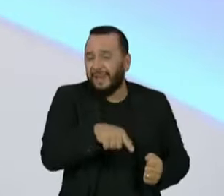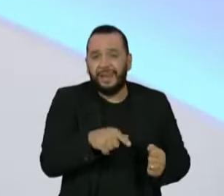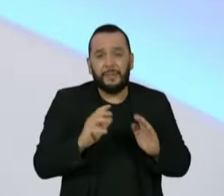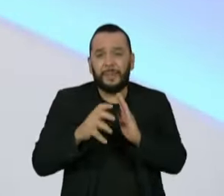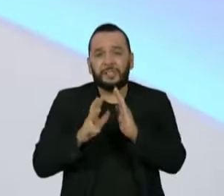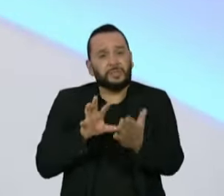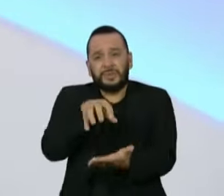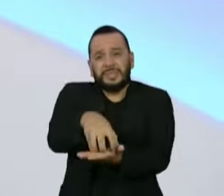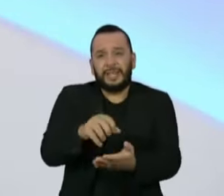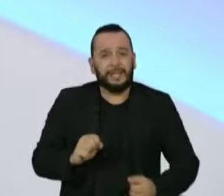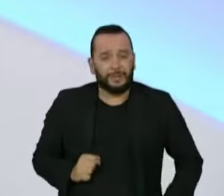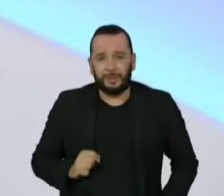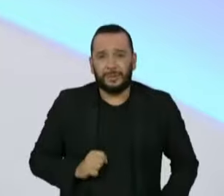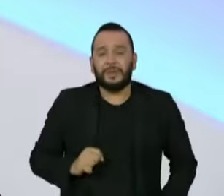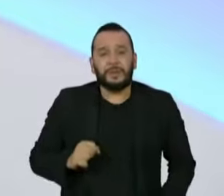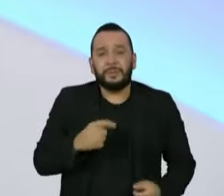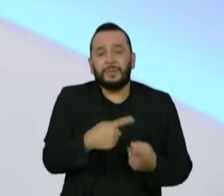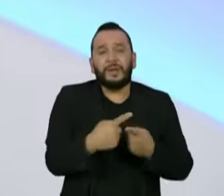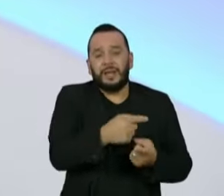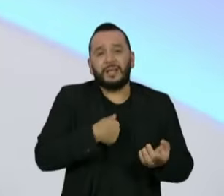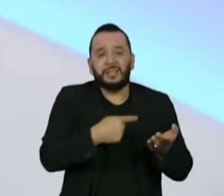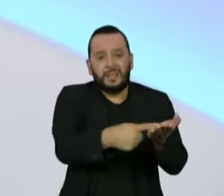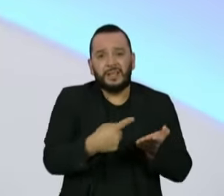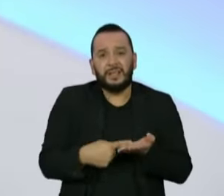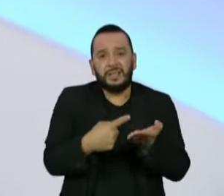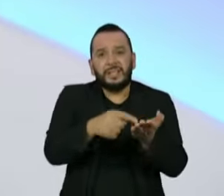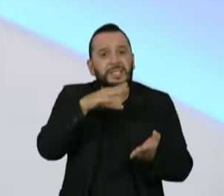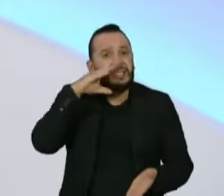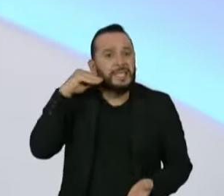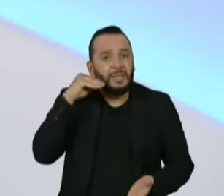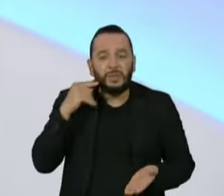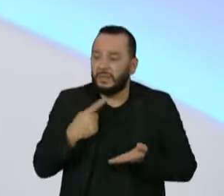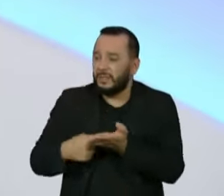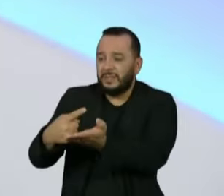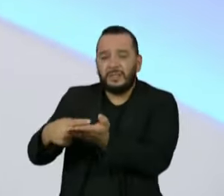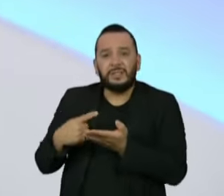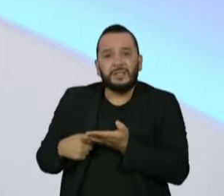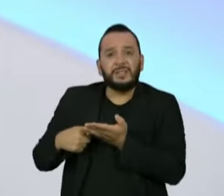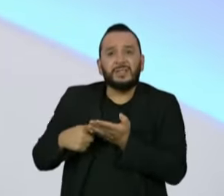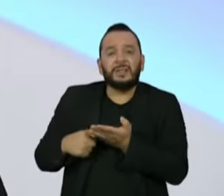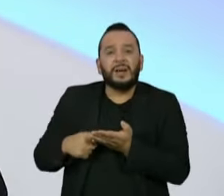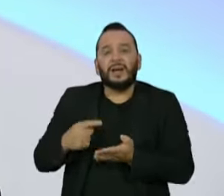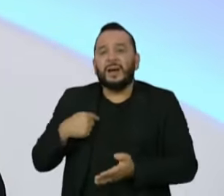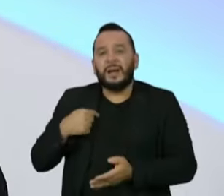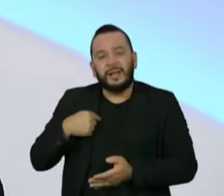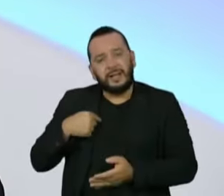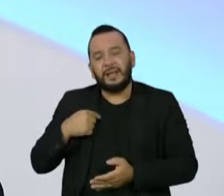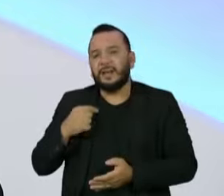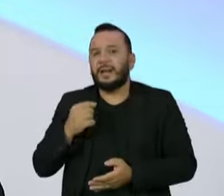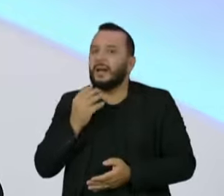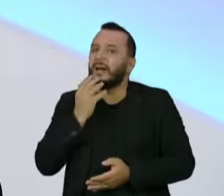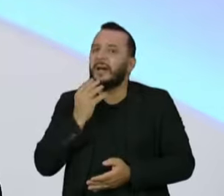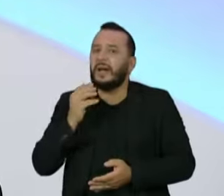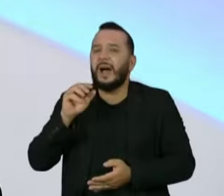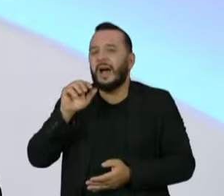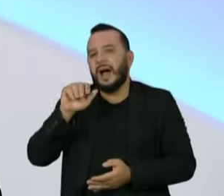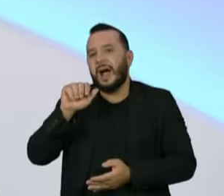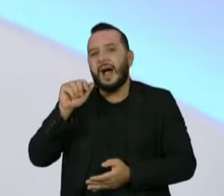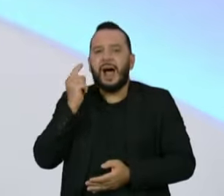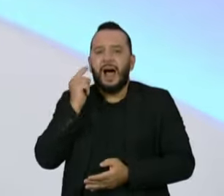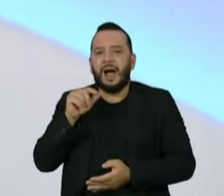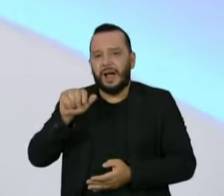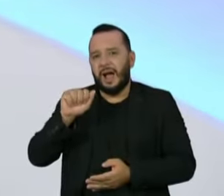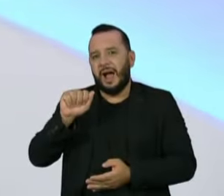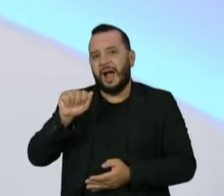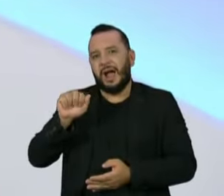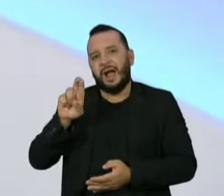negociação com figuras como Arthur Lira, Ciro Nogueira. As trocas são as mesmas. O fato de ter usado uma farda no passado